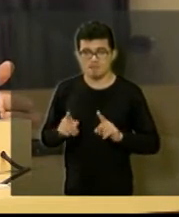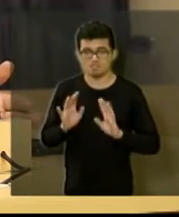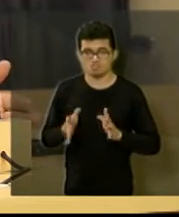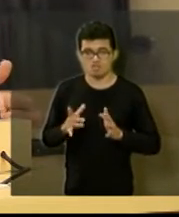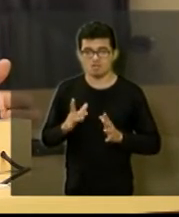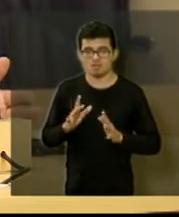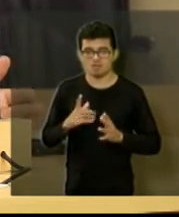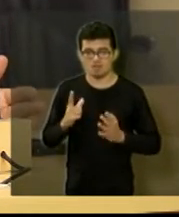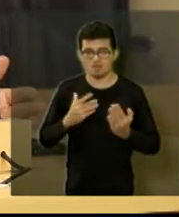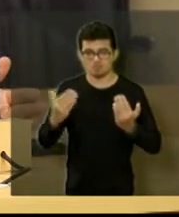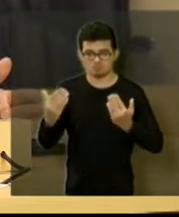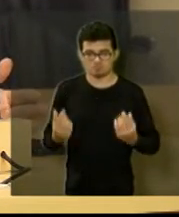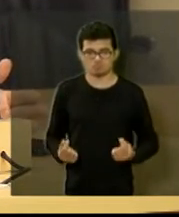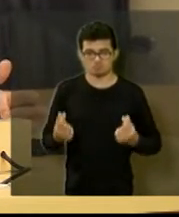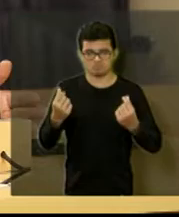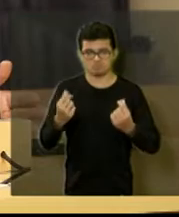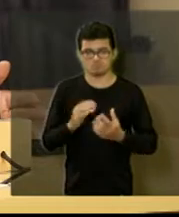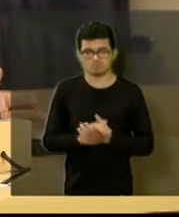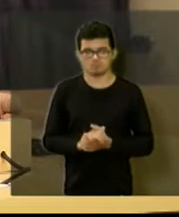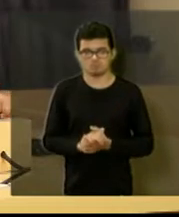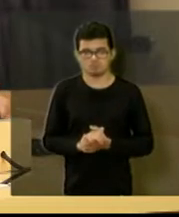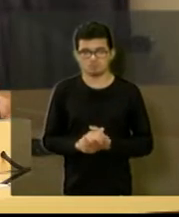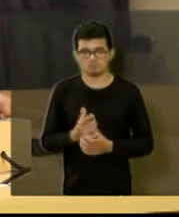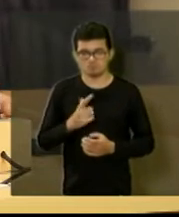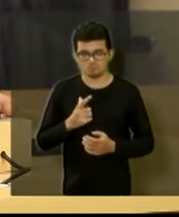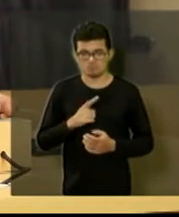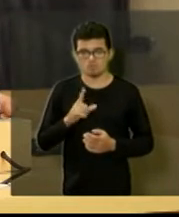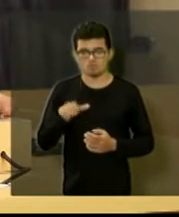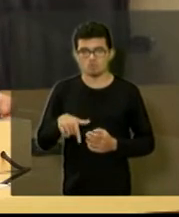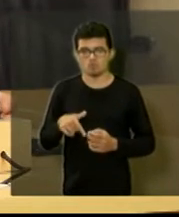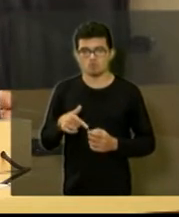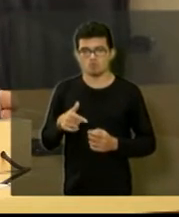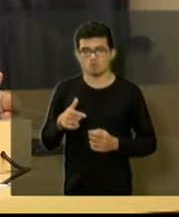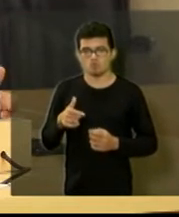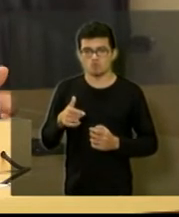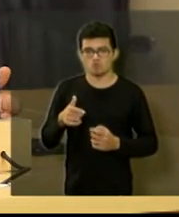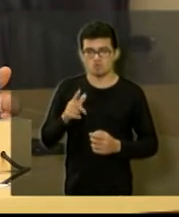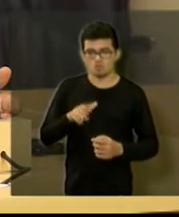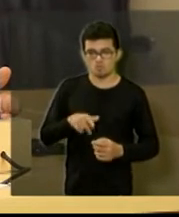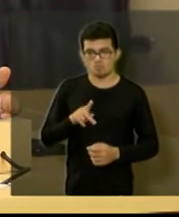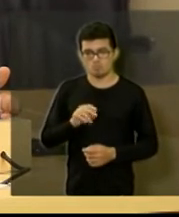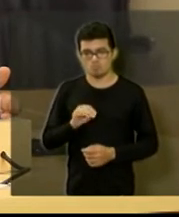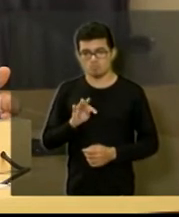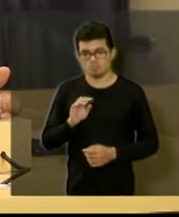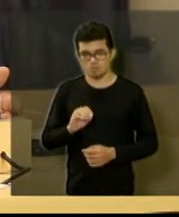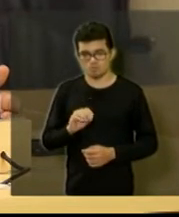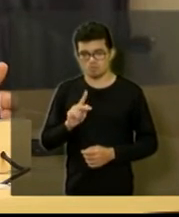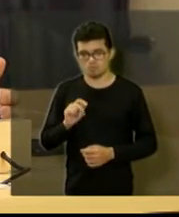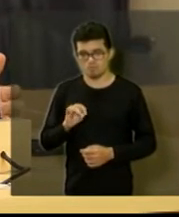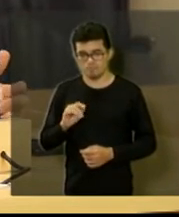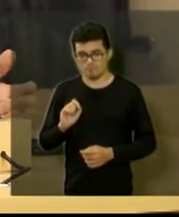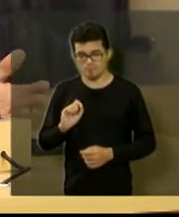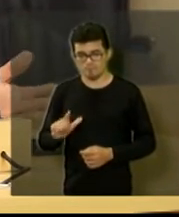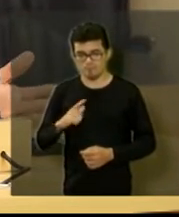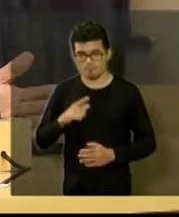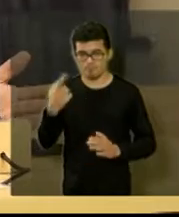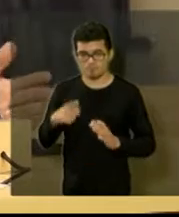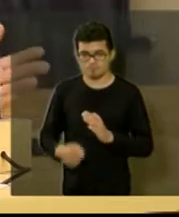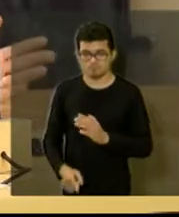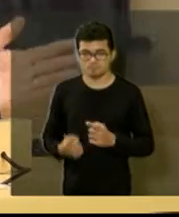inclusive já está em licitação o Poço Paiol o Poço Paiol está em licitação para poder ser perfurado agora